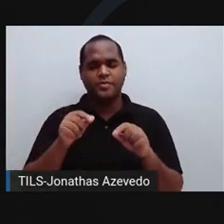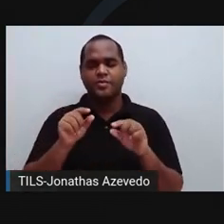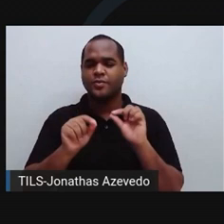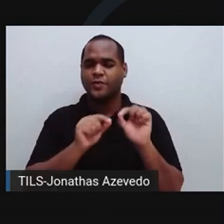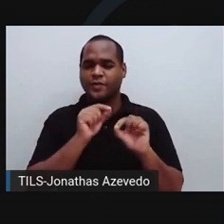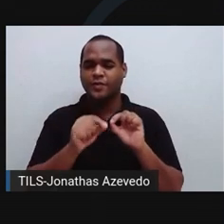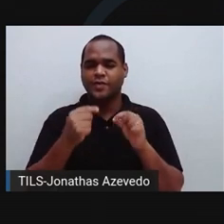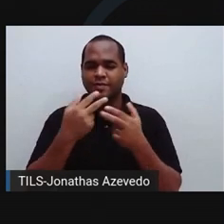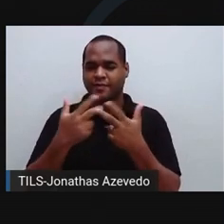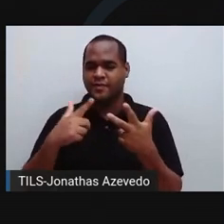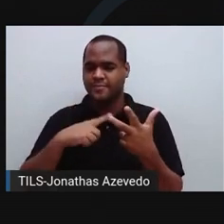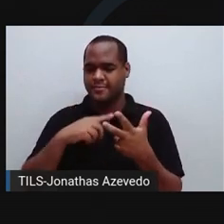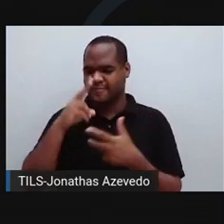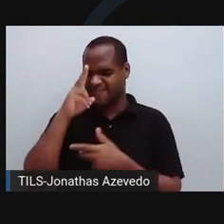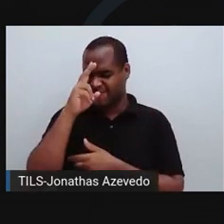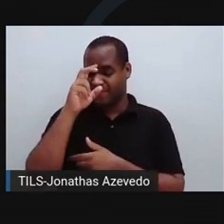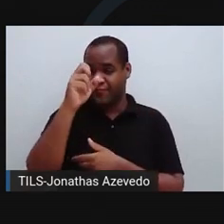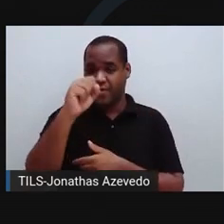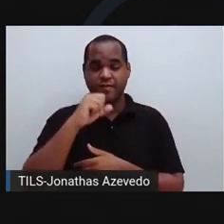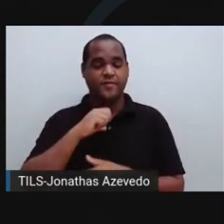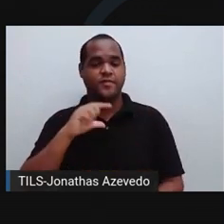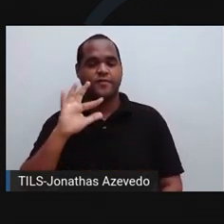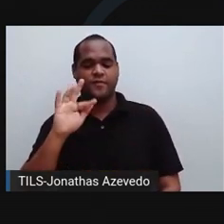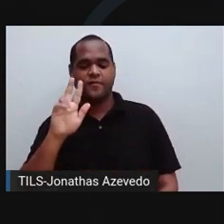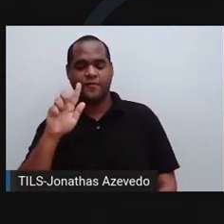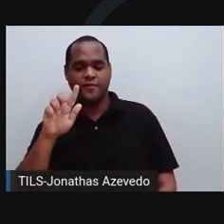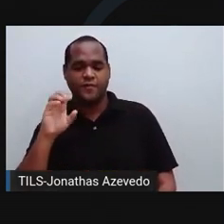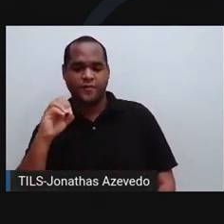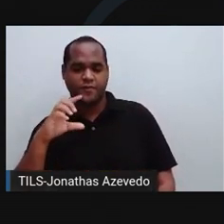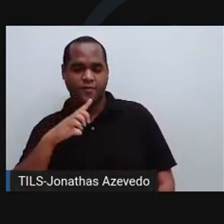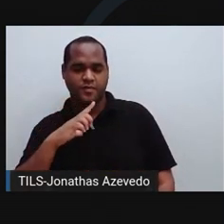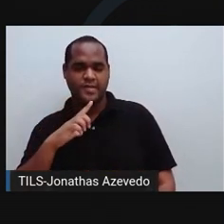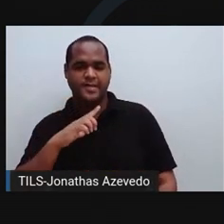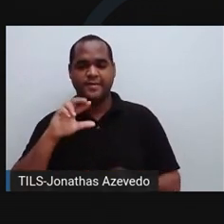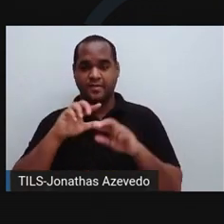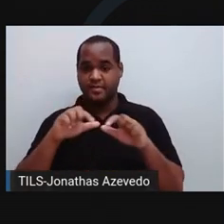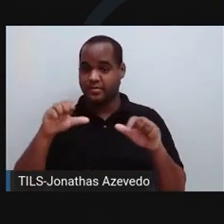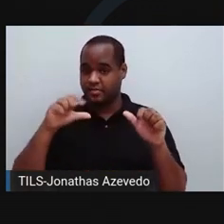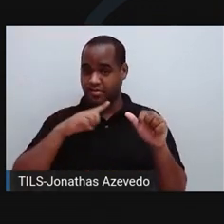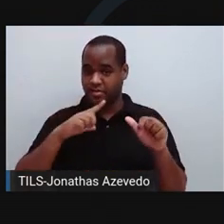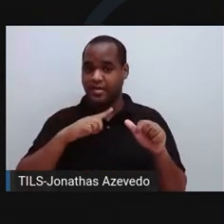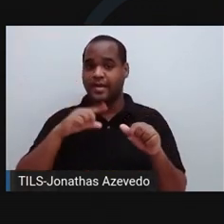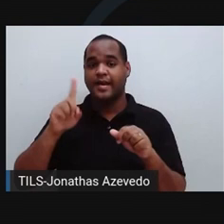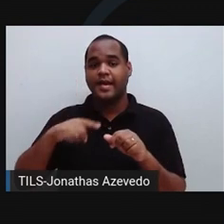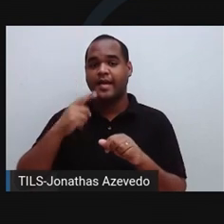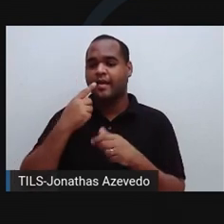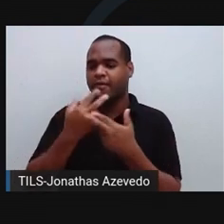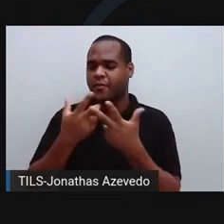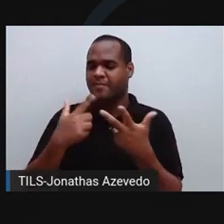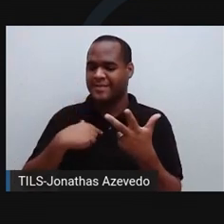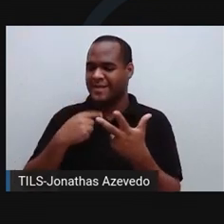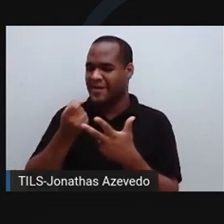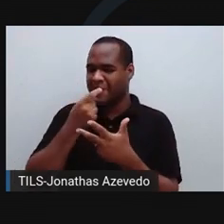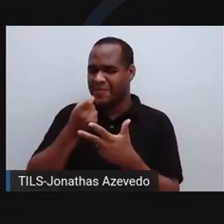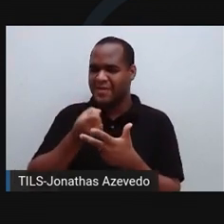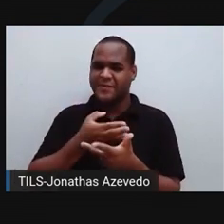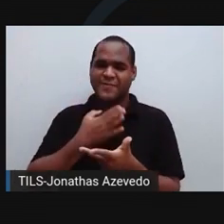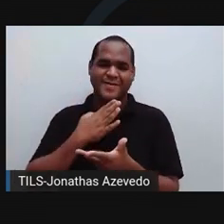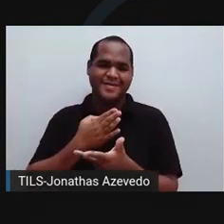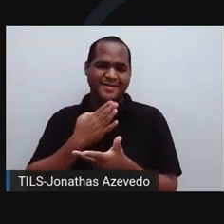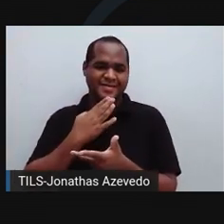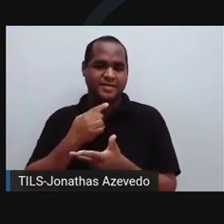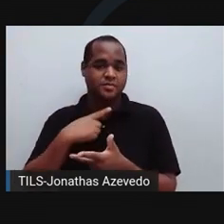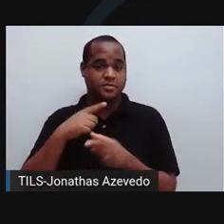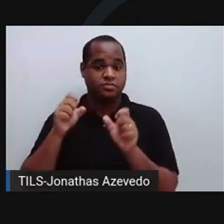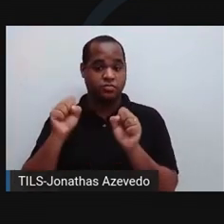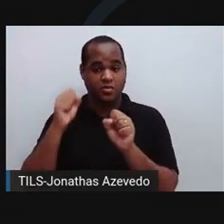espécie de super fungo que é considerado uma ameaça à saúde pública ao redor do mundo. É um tipo de fungo resistente aos medicamentos conhecidos, que pode matar